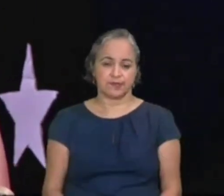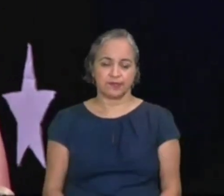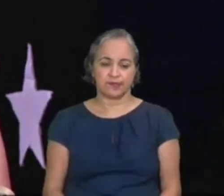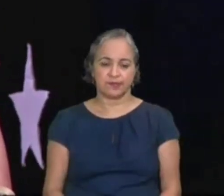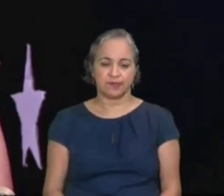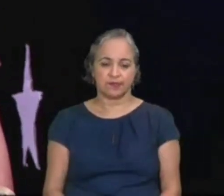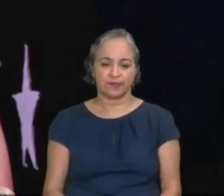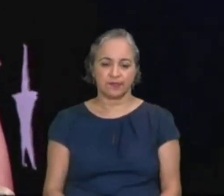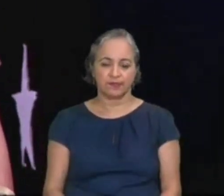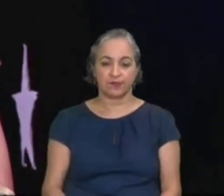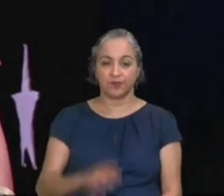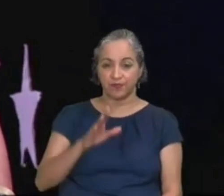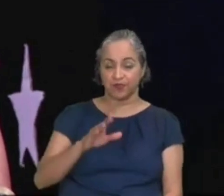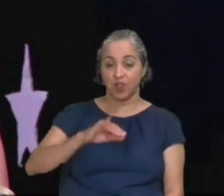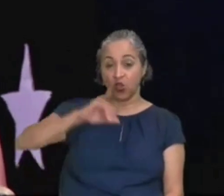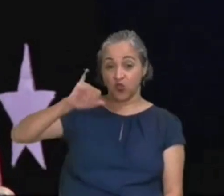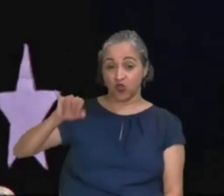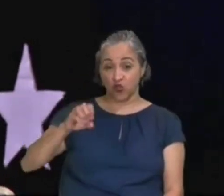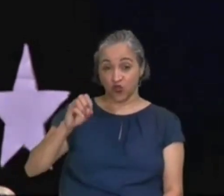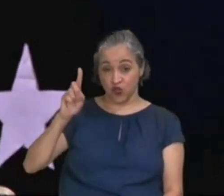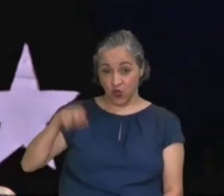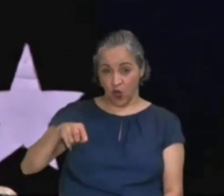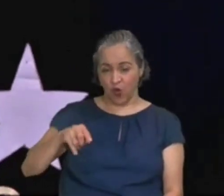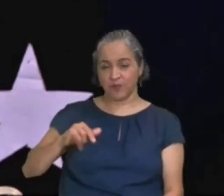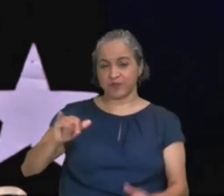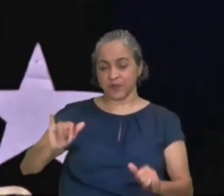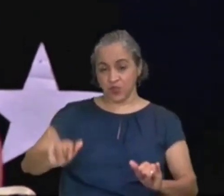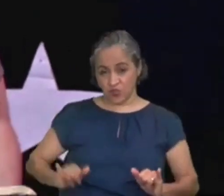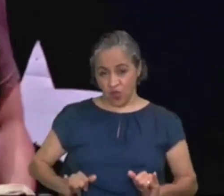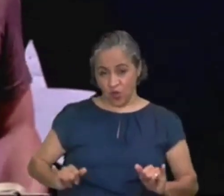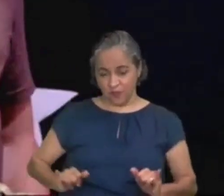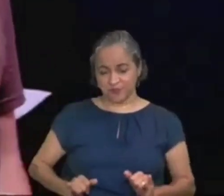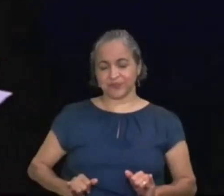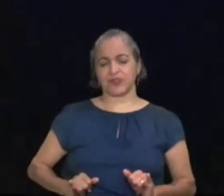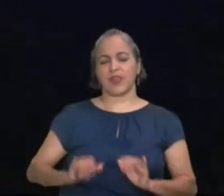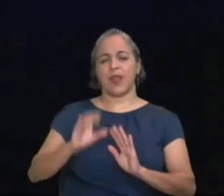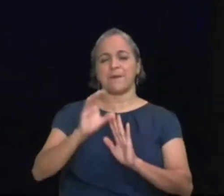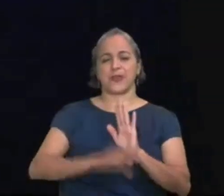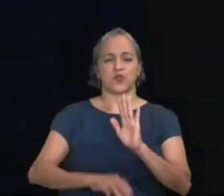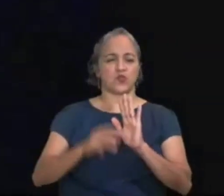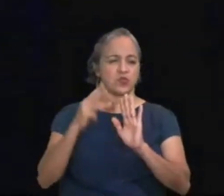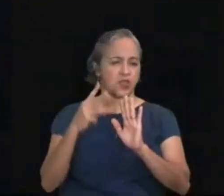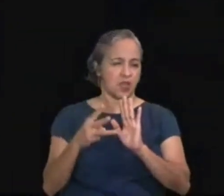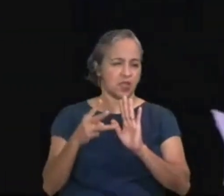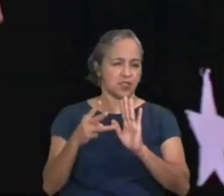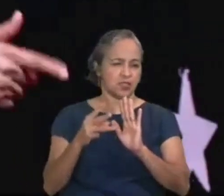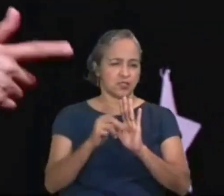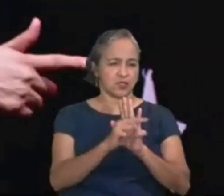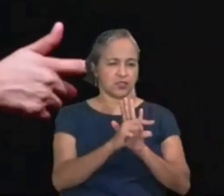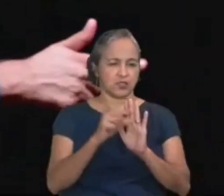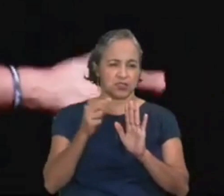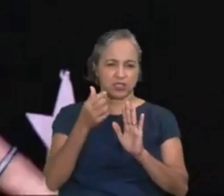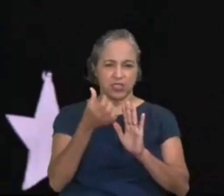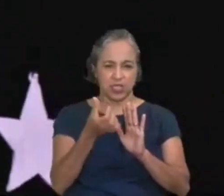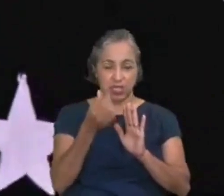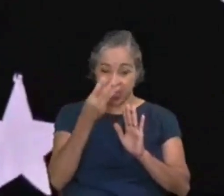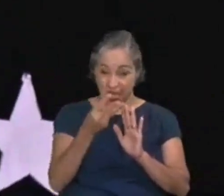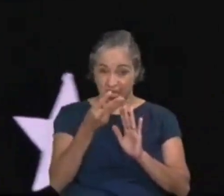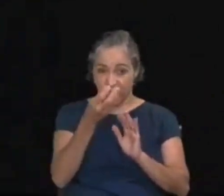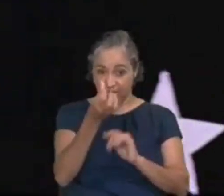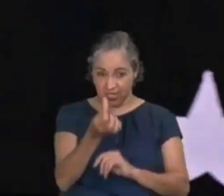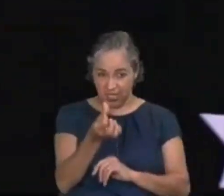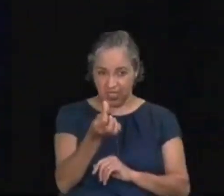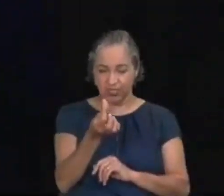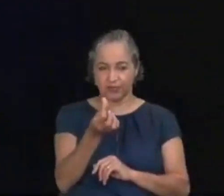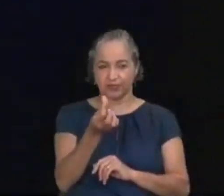Lá em Jó, capítulo 36, 26, anote essa referência, Jó, capítulo 36, verso